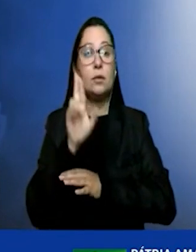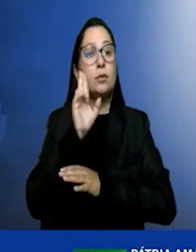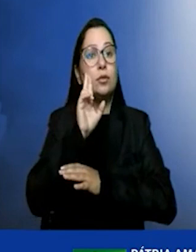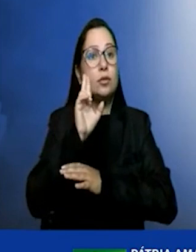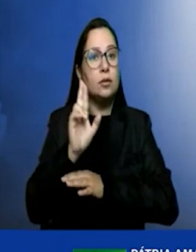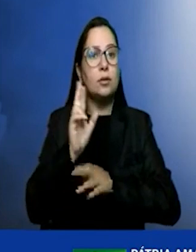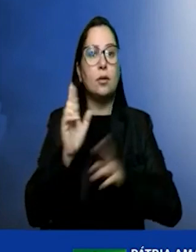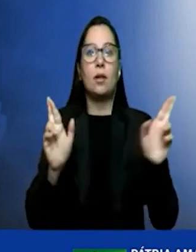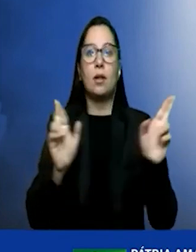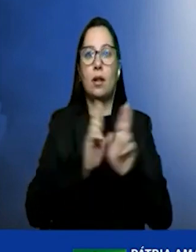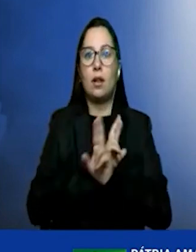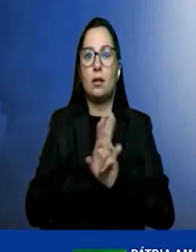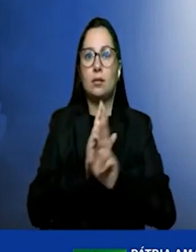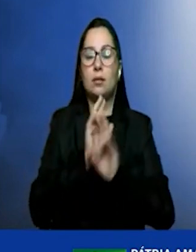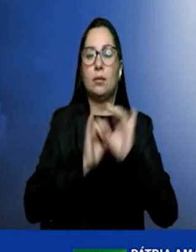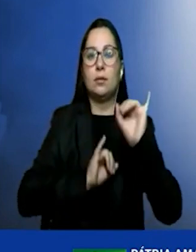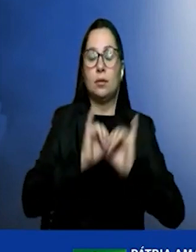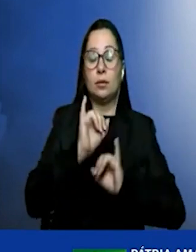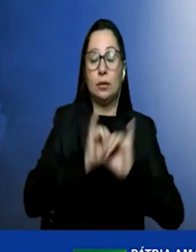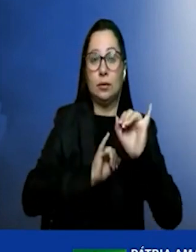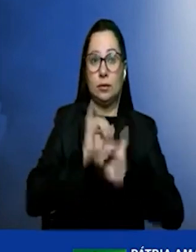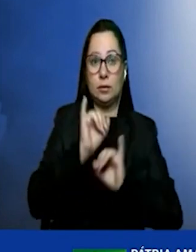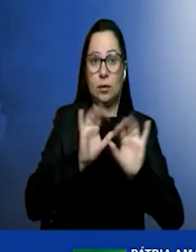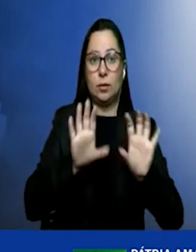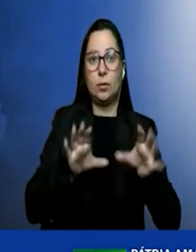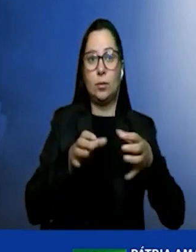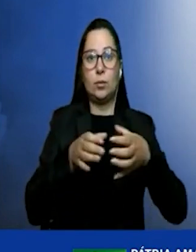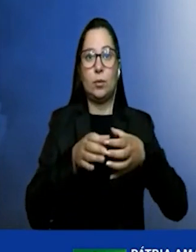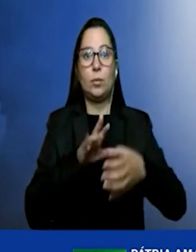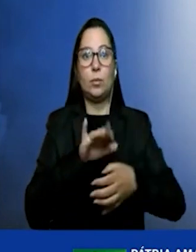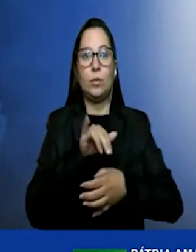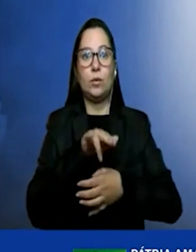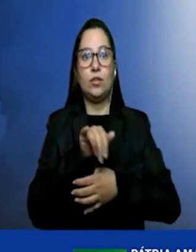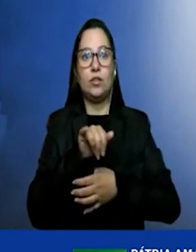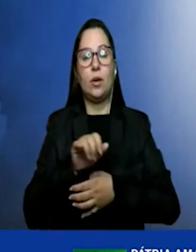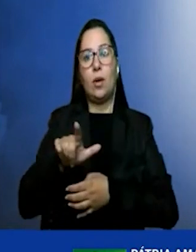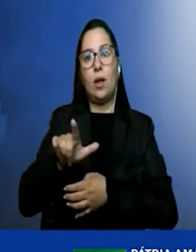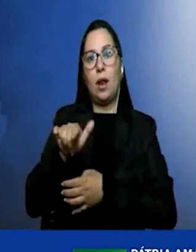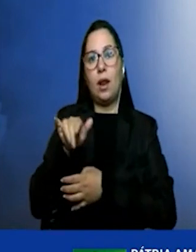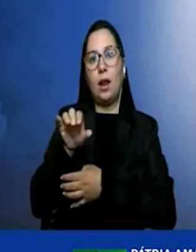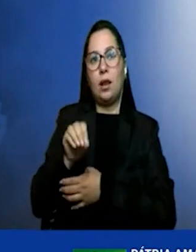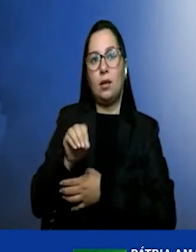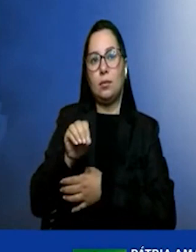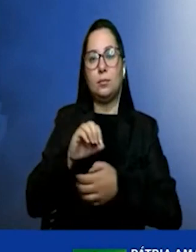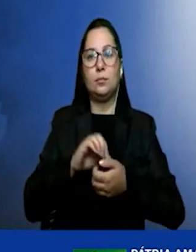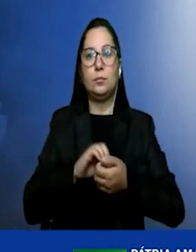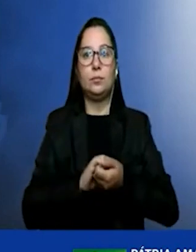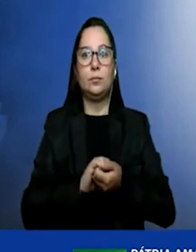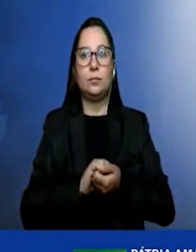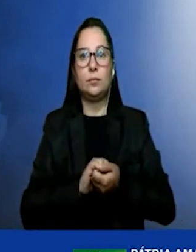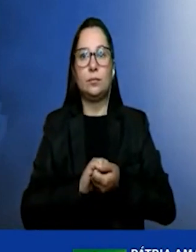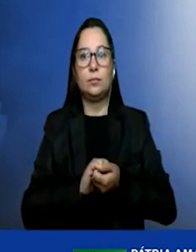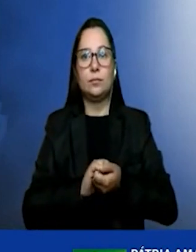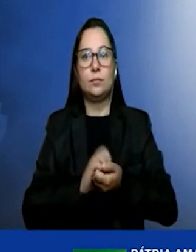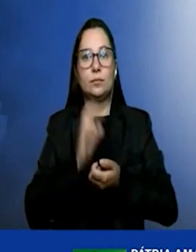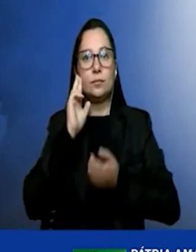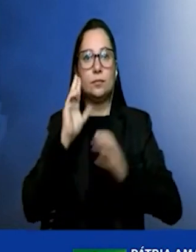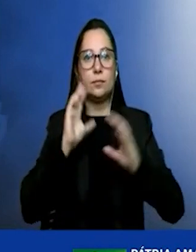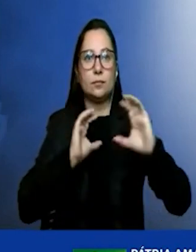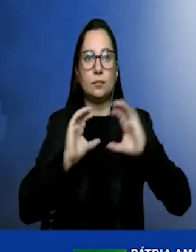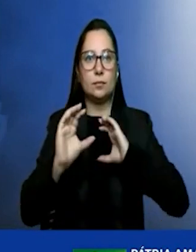e Acionista do Grupo Unigel, Léo Slegginger. A Diretora de Comunicação e